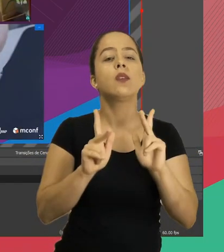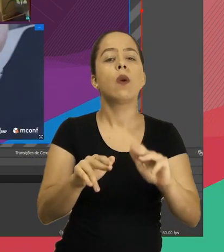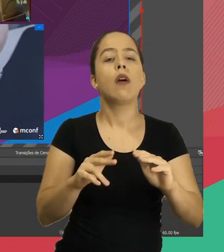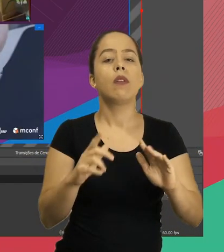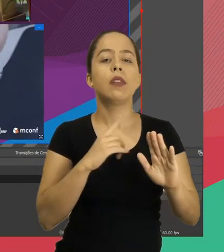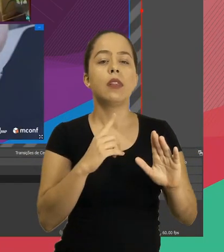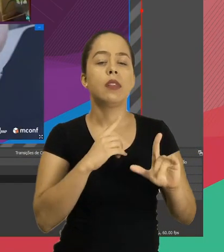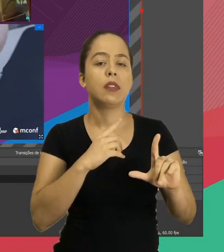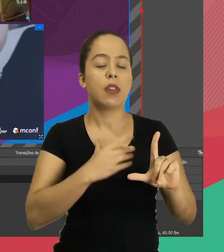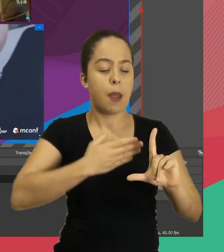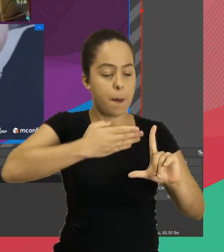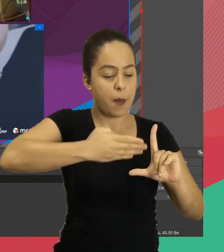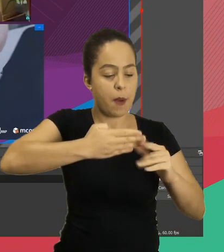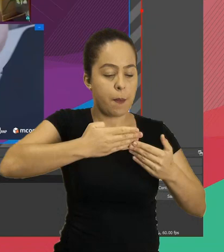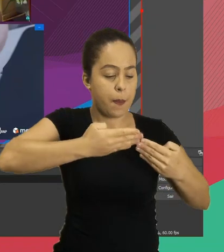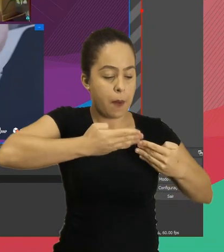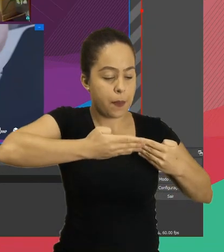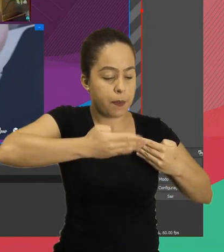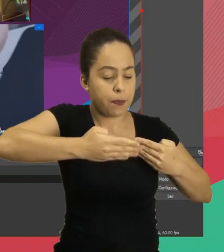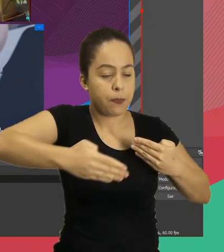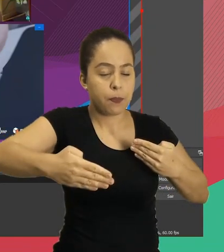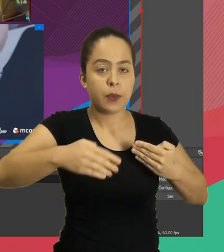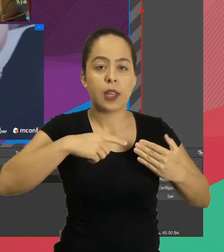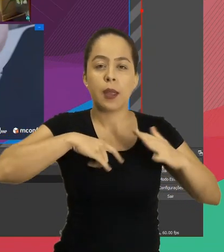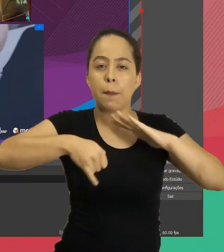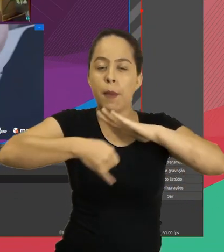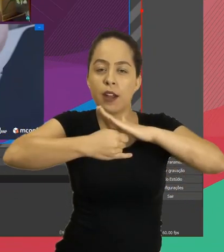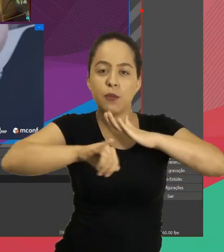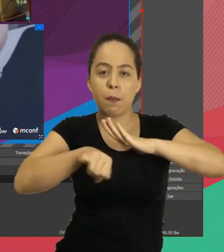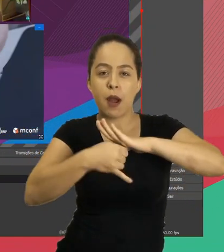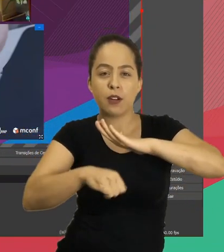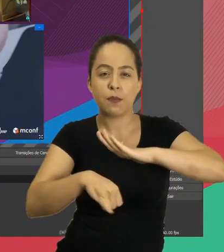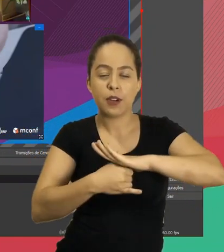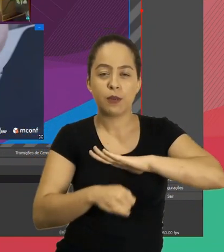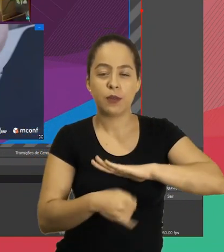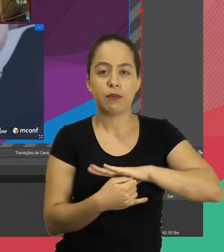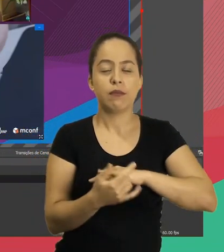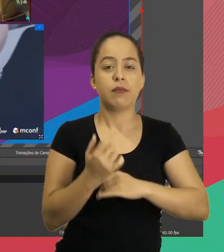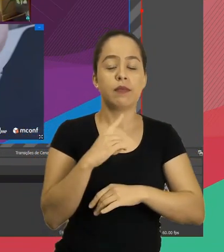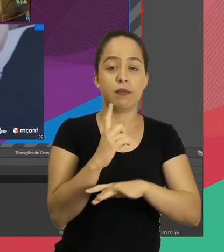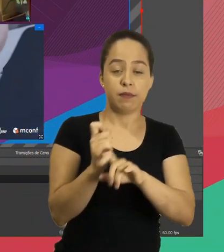Isso aqui funciona como se fosse em camadas, né. É o que está embaixo, fica embaixo.